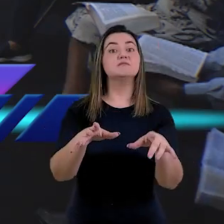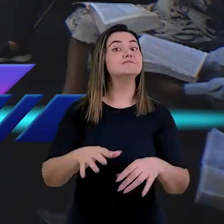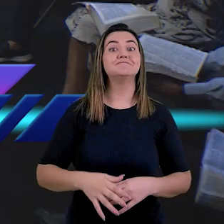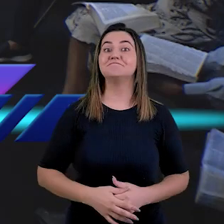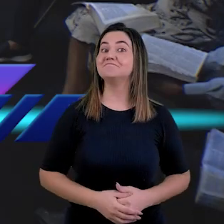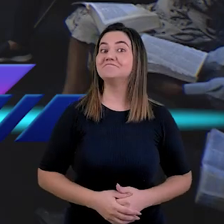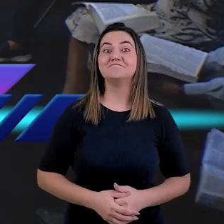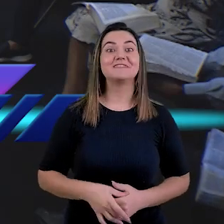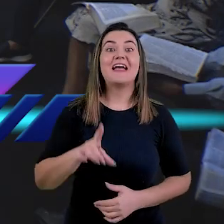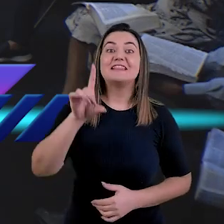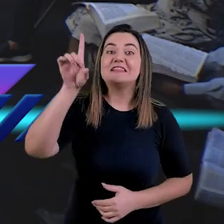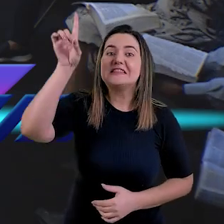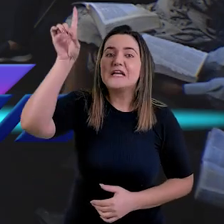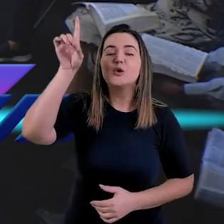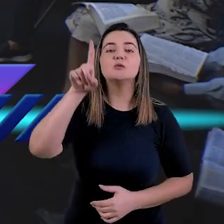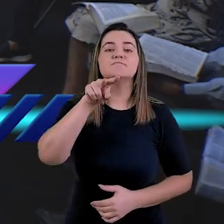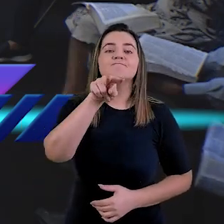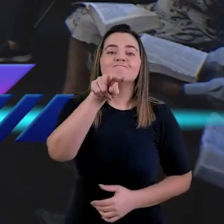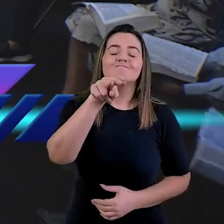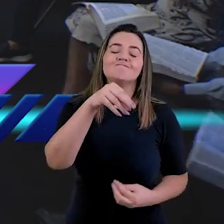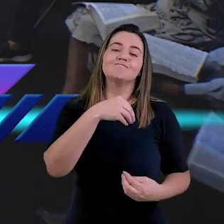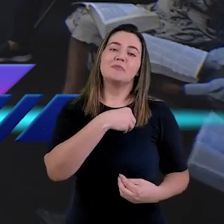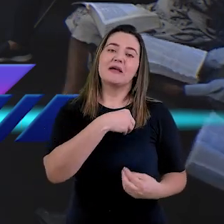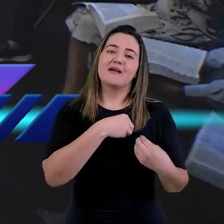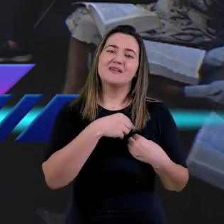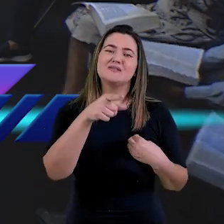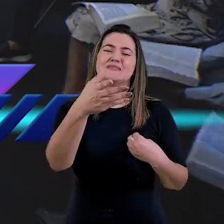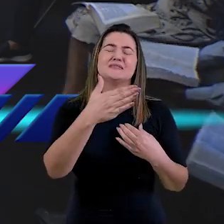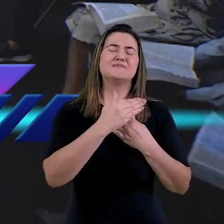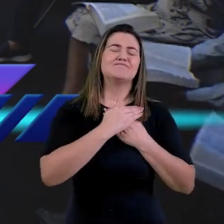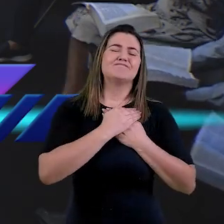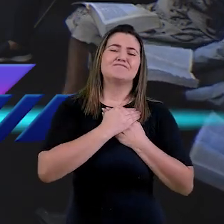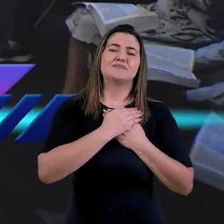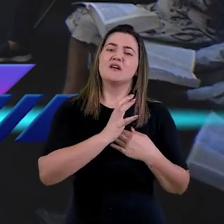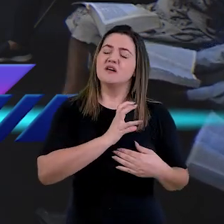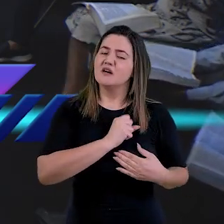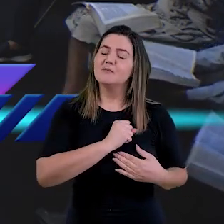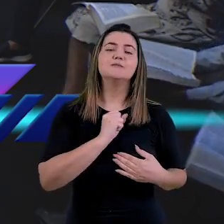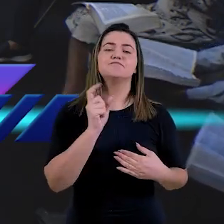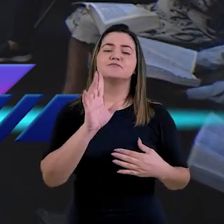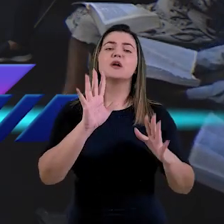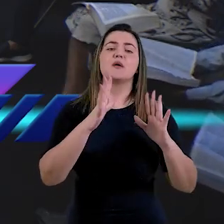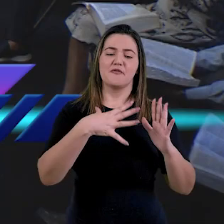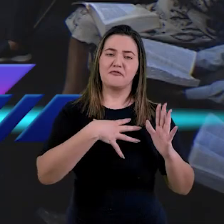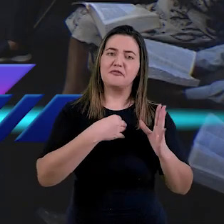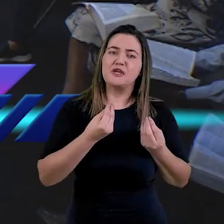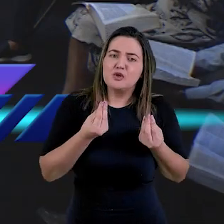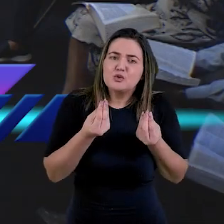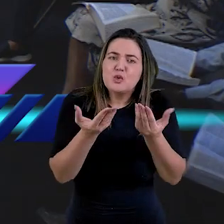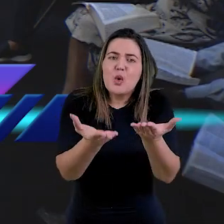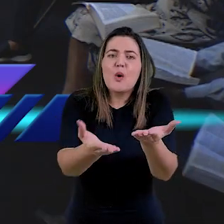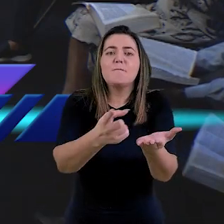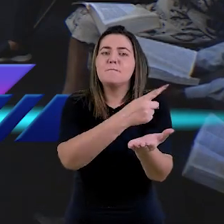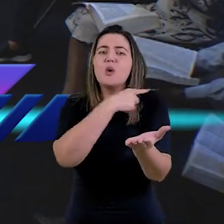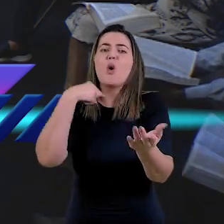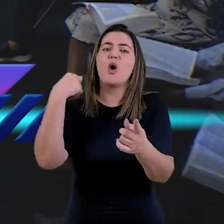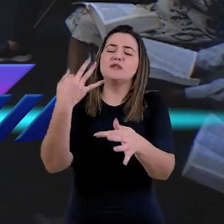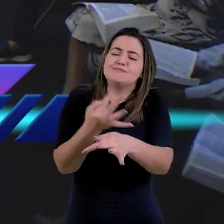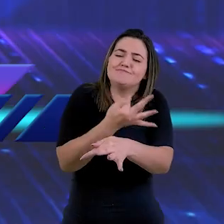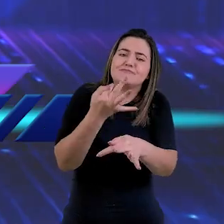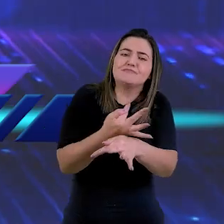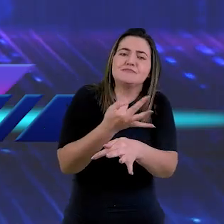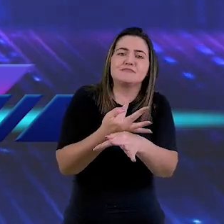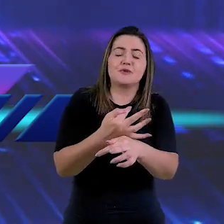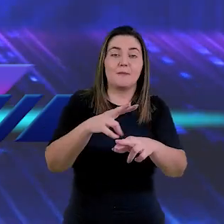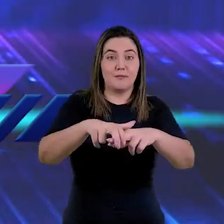Mas Deus não. Deus permaneceu. Deus ficou. Ele veio aqui e pagou o preço. E por isso hoje, eu